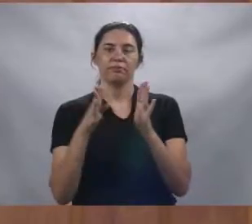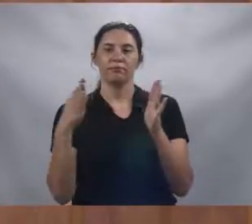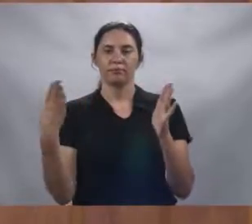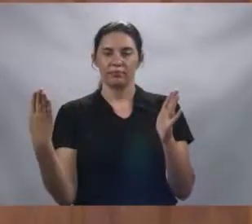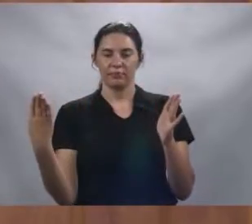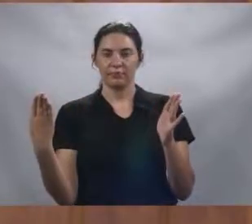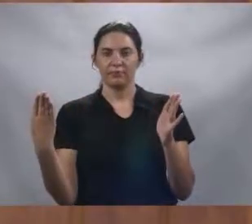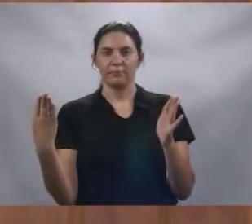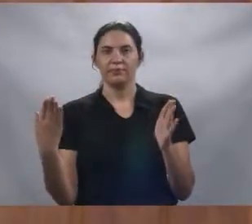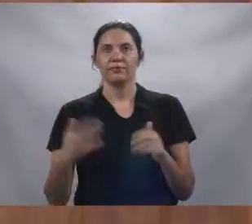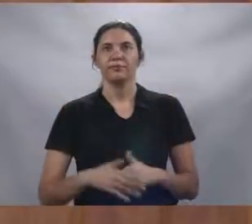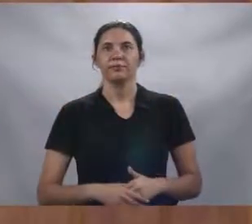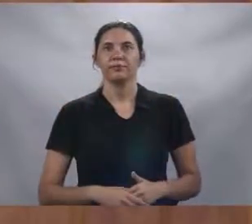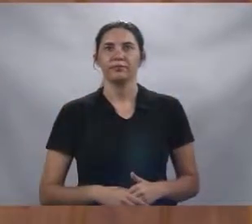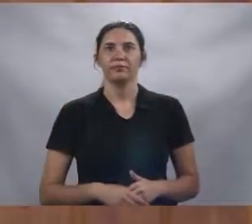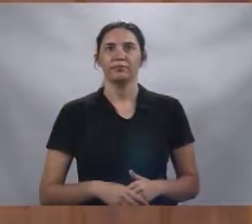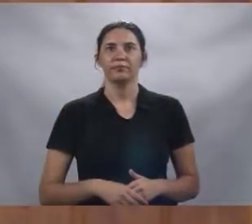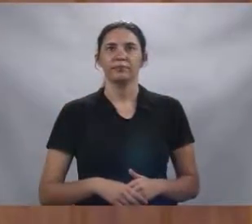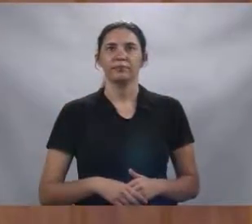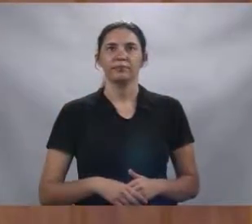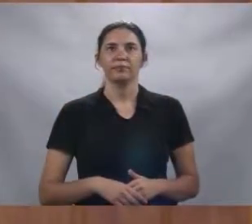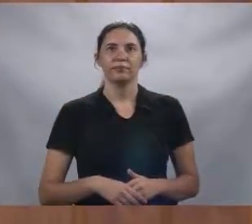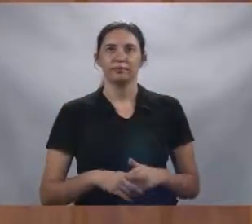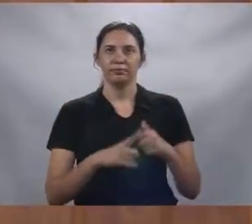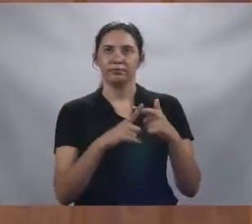do cemitério.